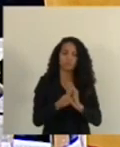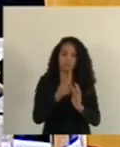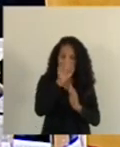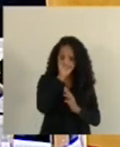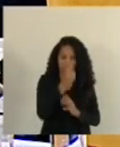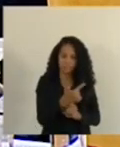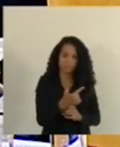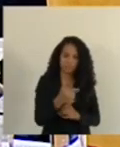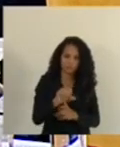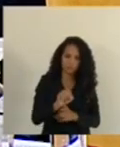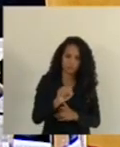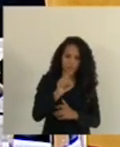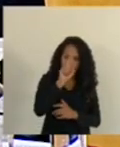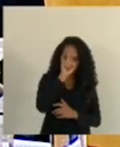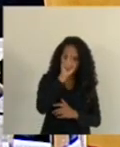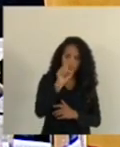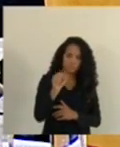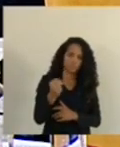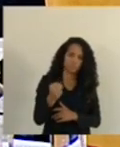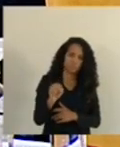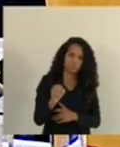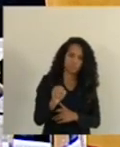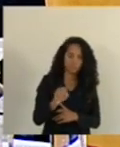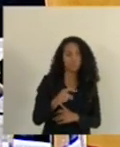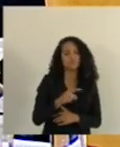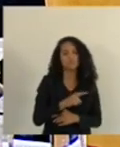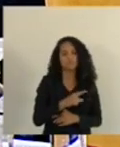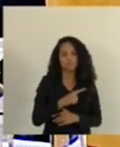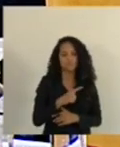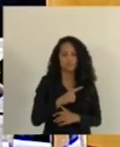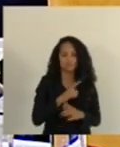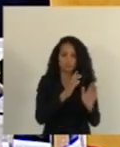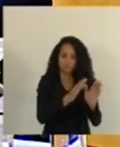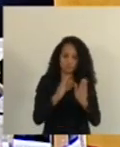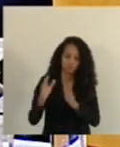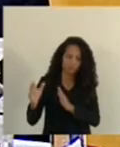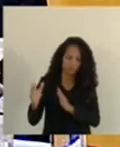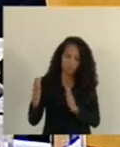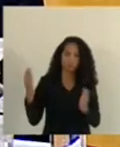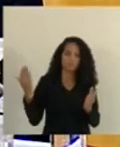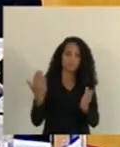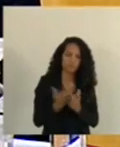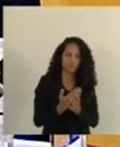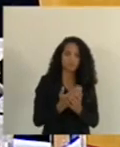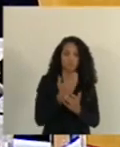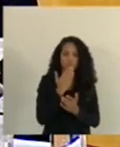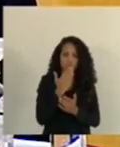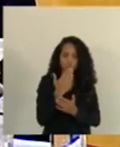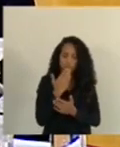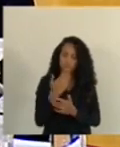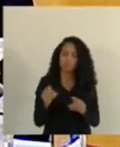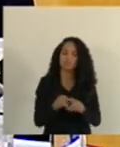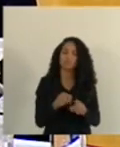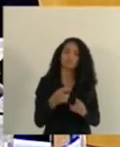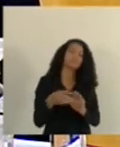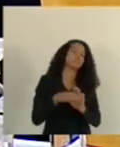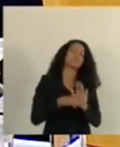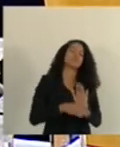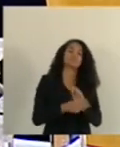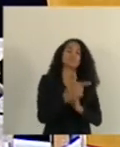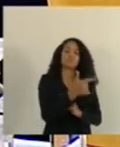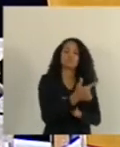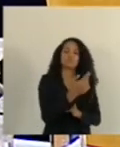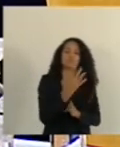26 do 8, o autor terá até três sessões para apresentação de recurso. Vigésimo quarto item da